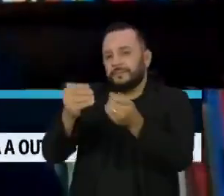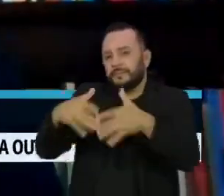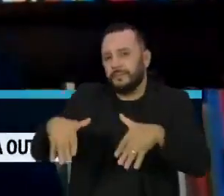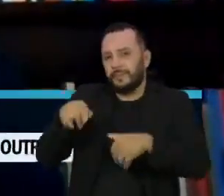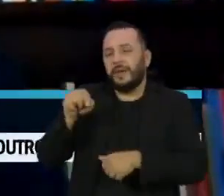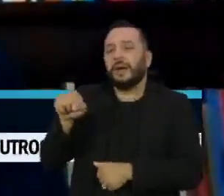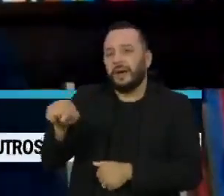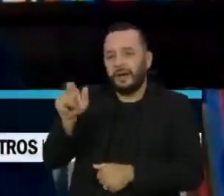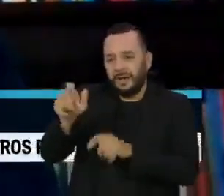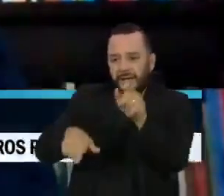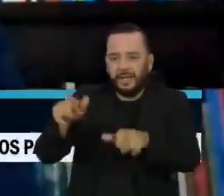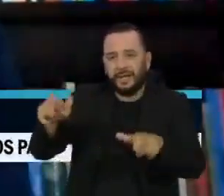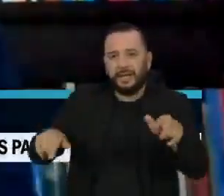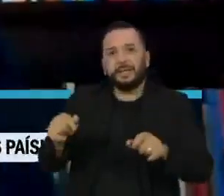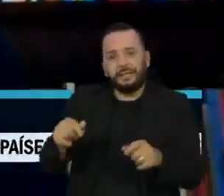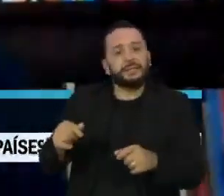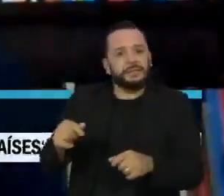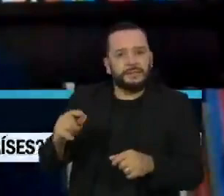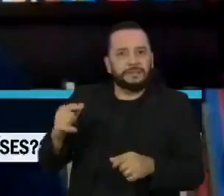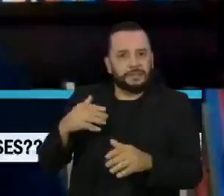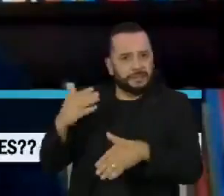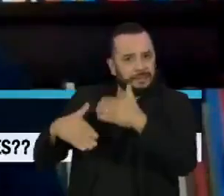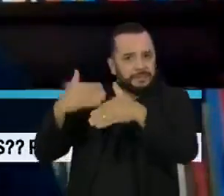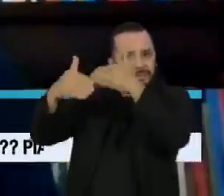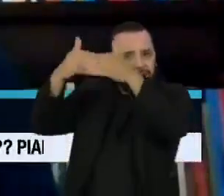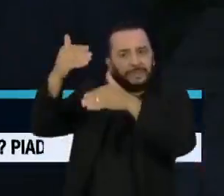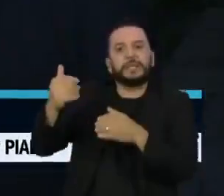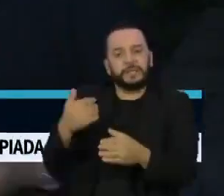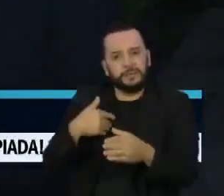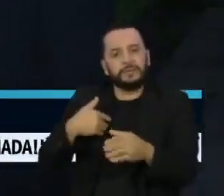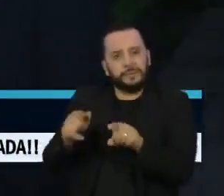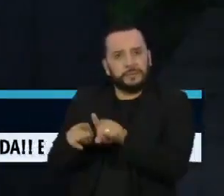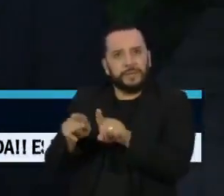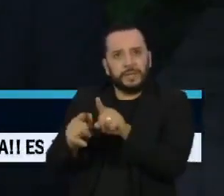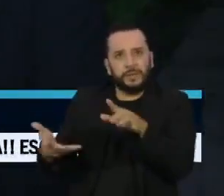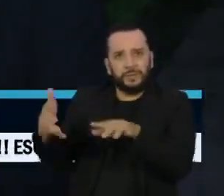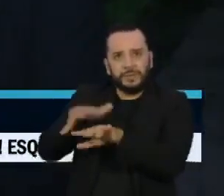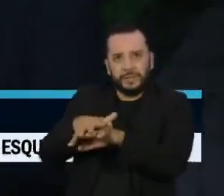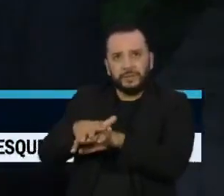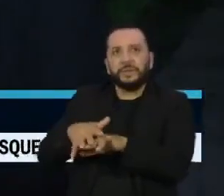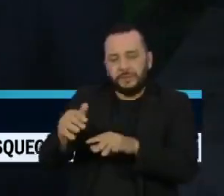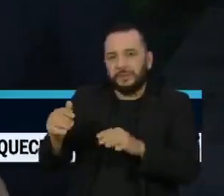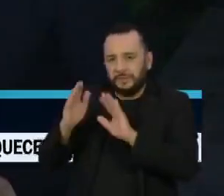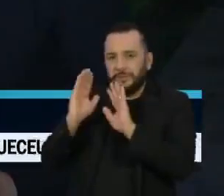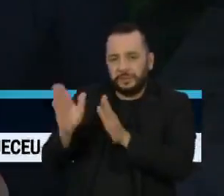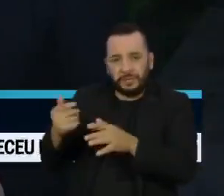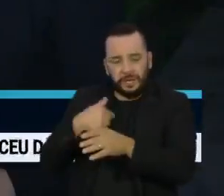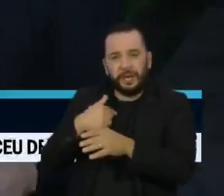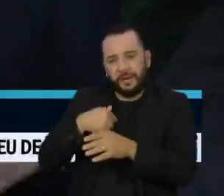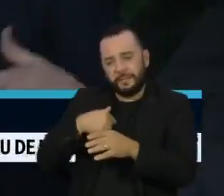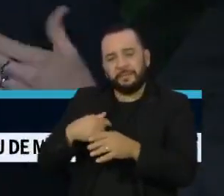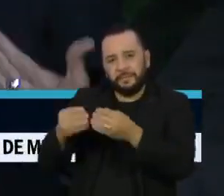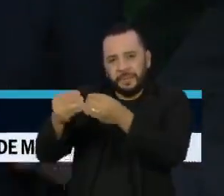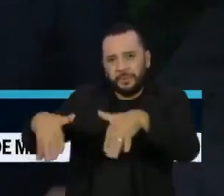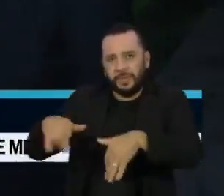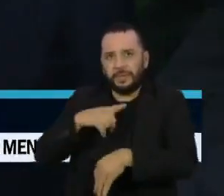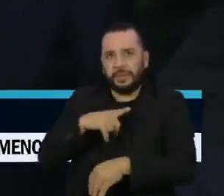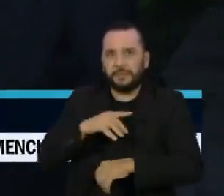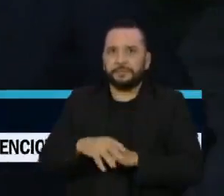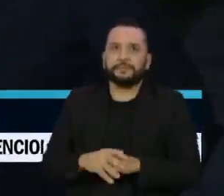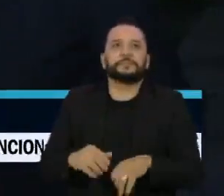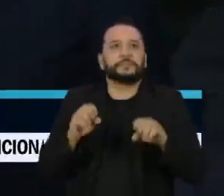desenvolvimento econômico mais inclusivo para a nação. A educação pública é uma das políticas mais